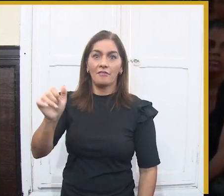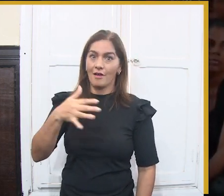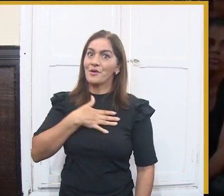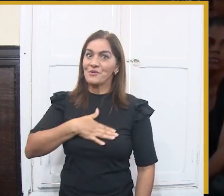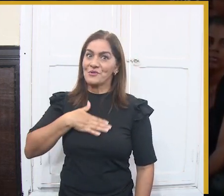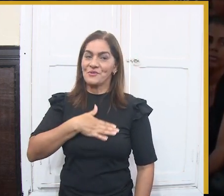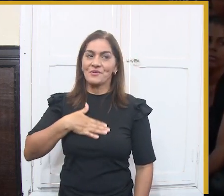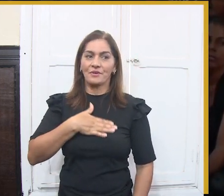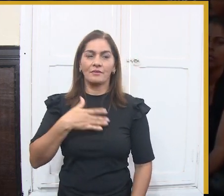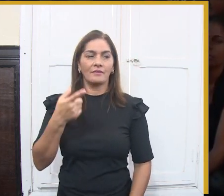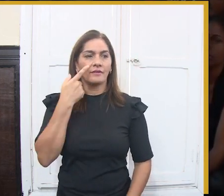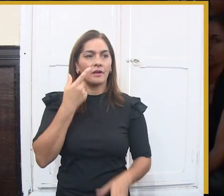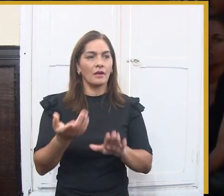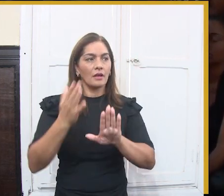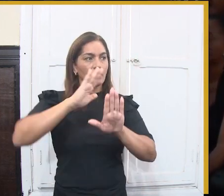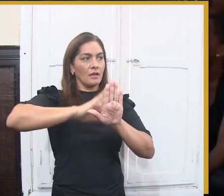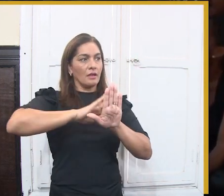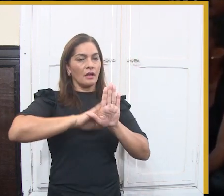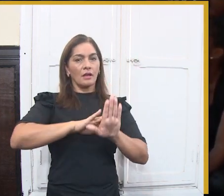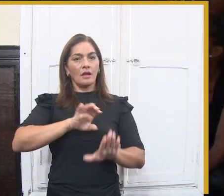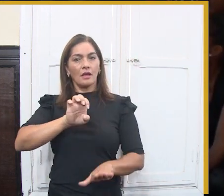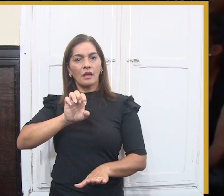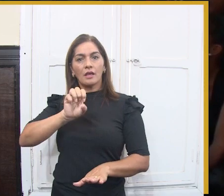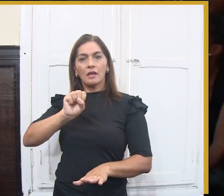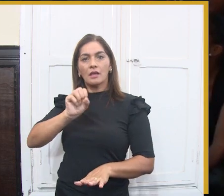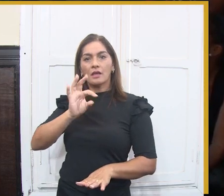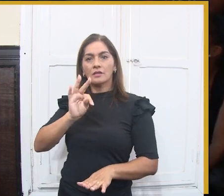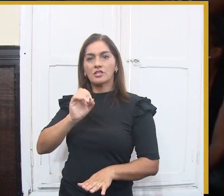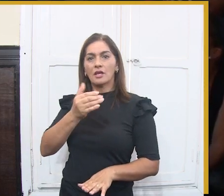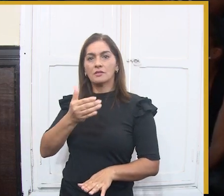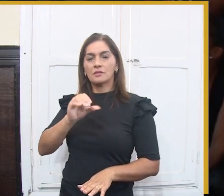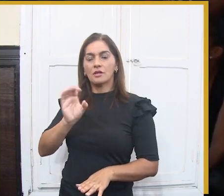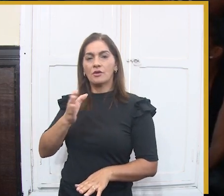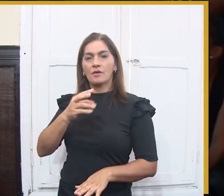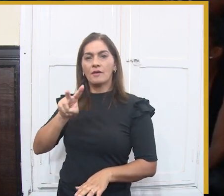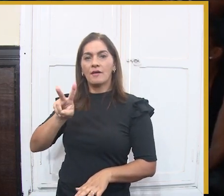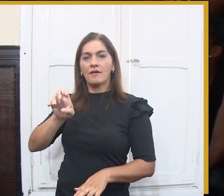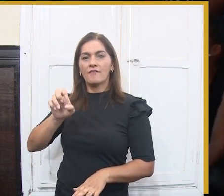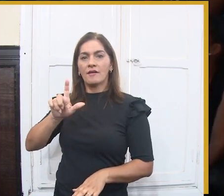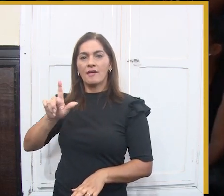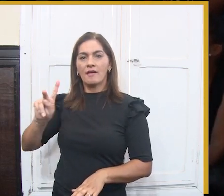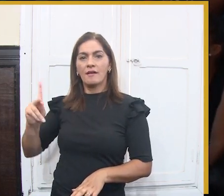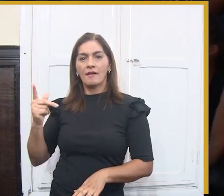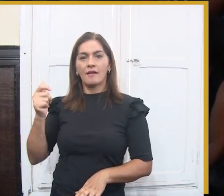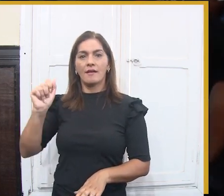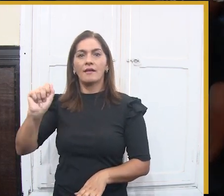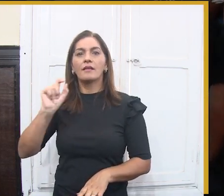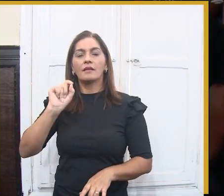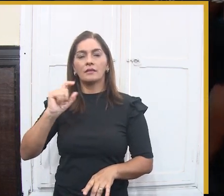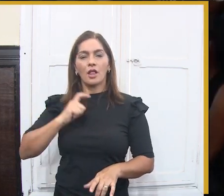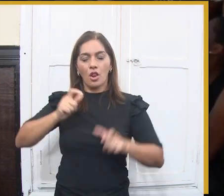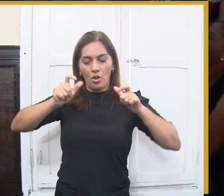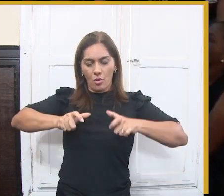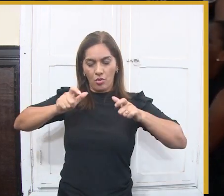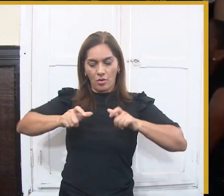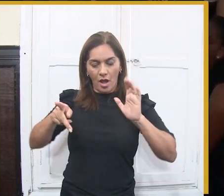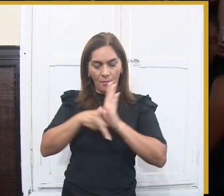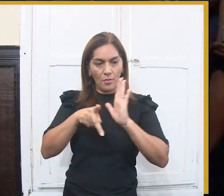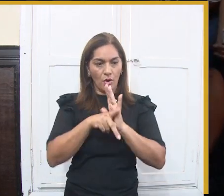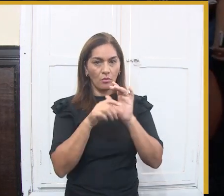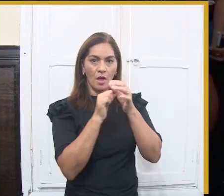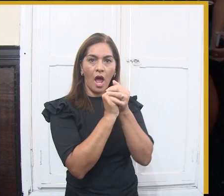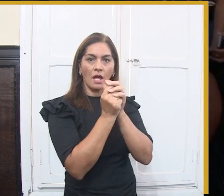sua equipe foi responsável pela especificação técnica do quadrilhodrom, cadê Rafa Fá, que gosta da quadrilha junina?